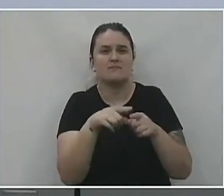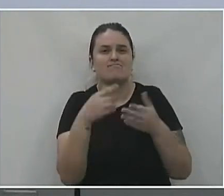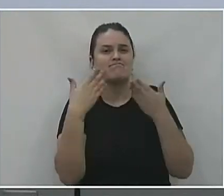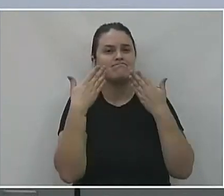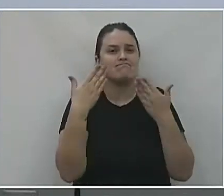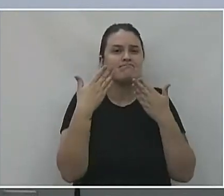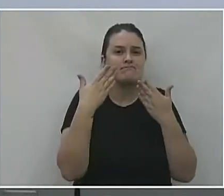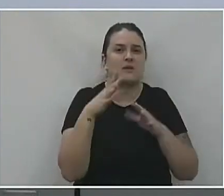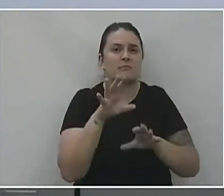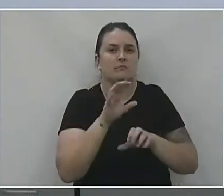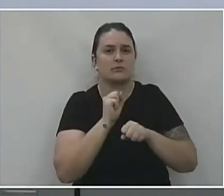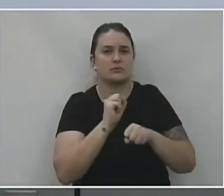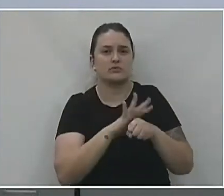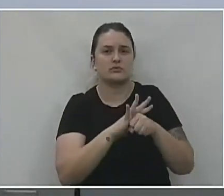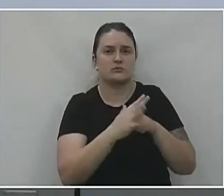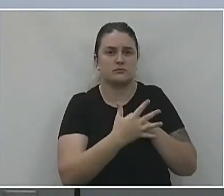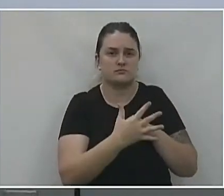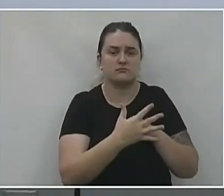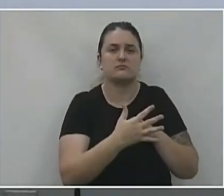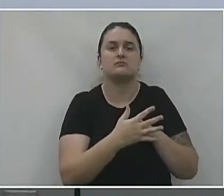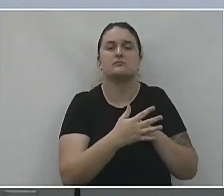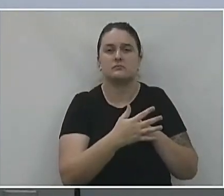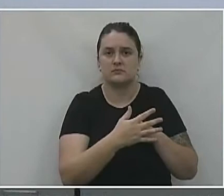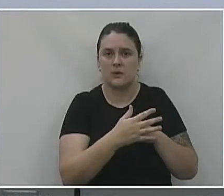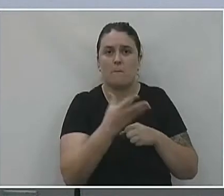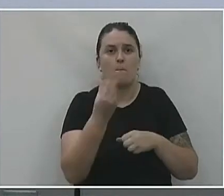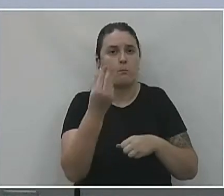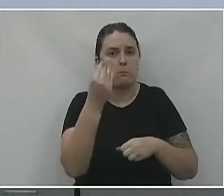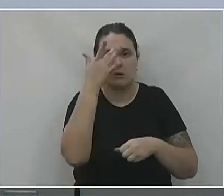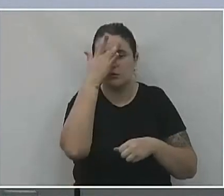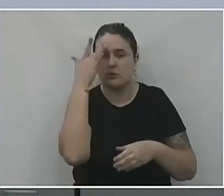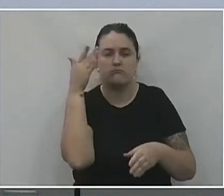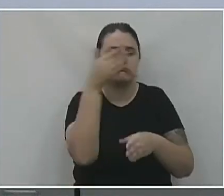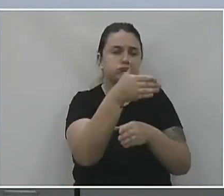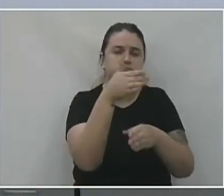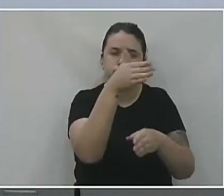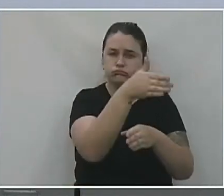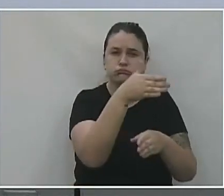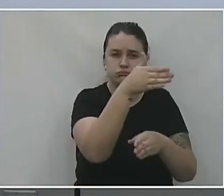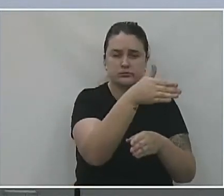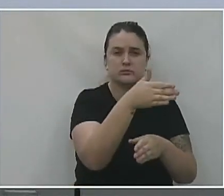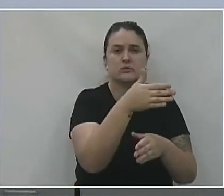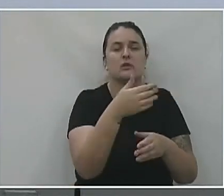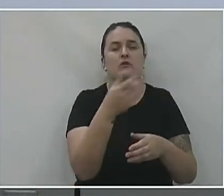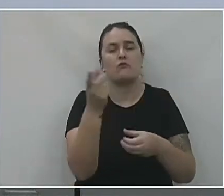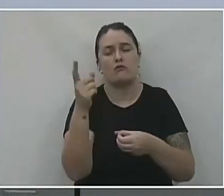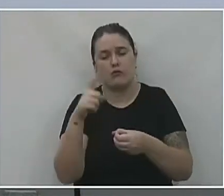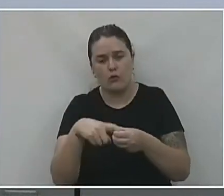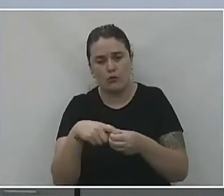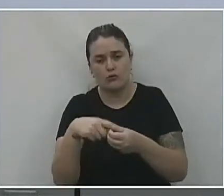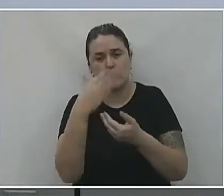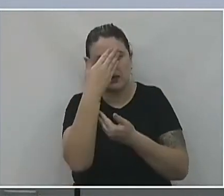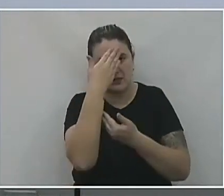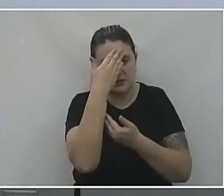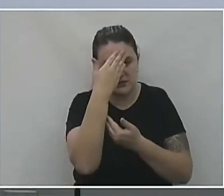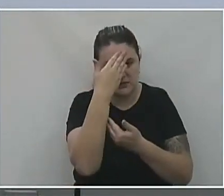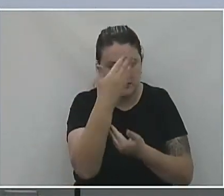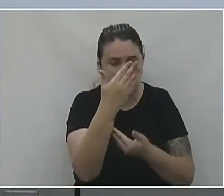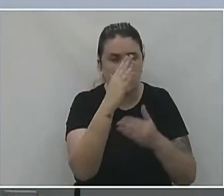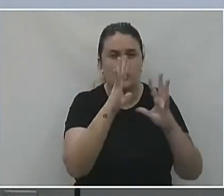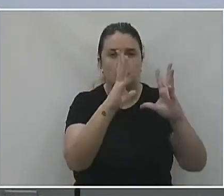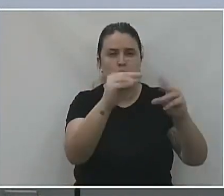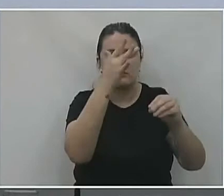COVID. Então, foi uma demanda muito grande. E também torno a agradecer à equipe da UPA, que atendeu